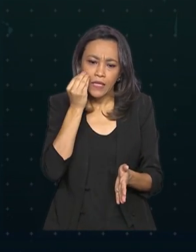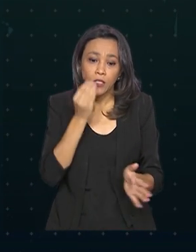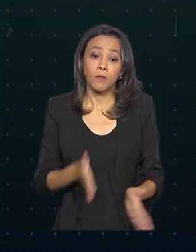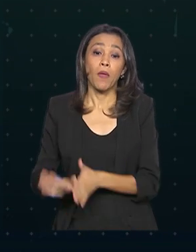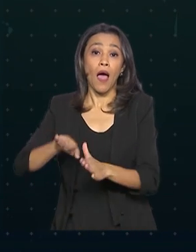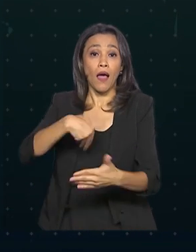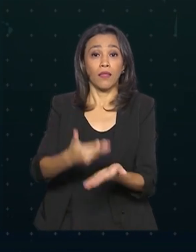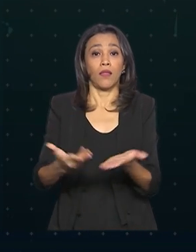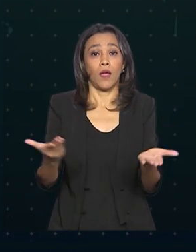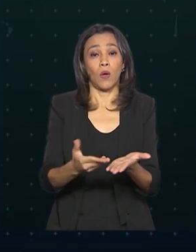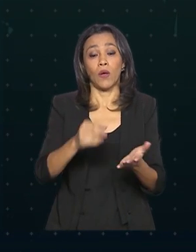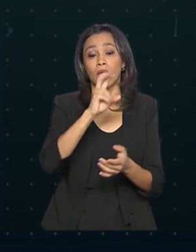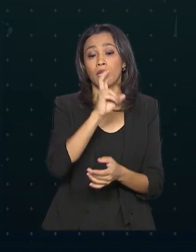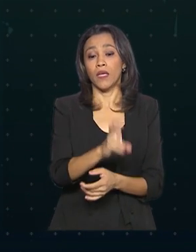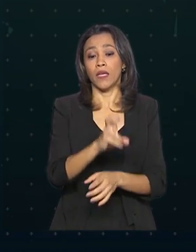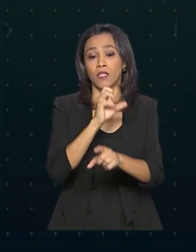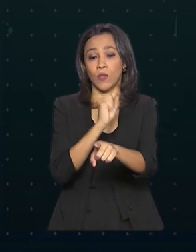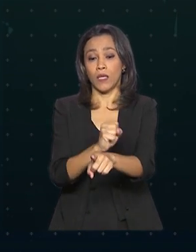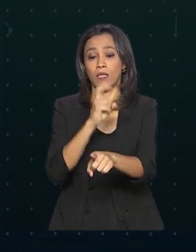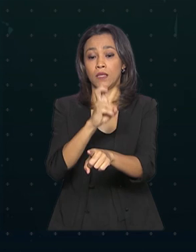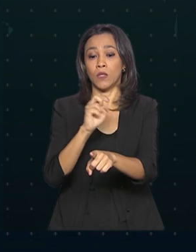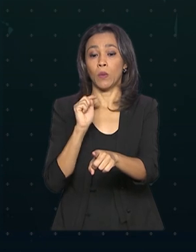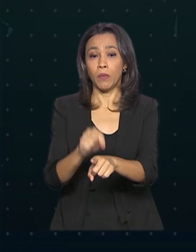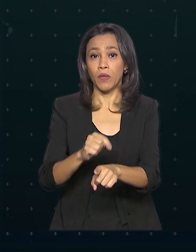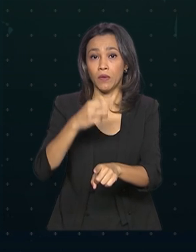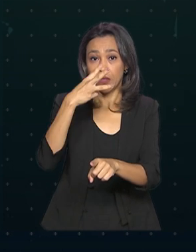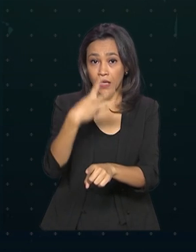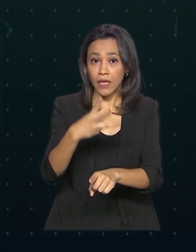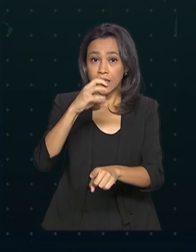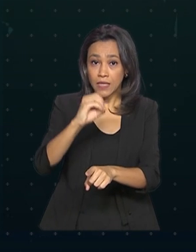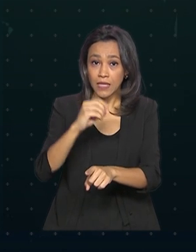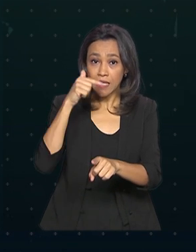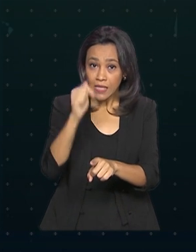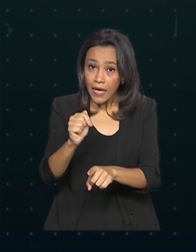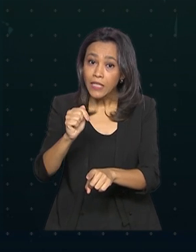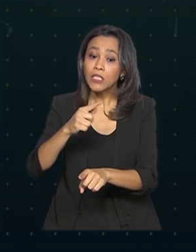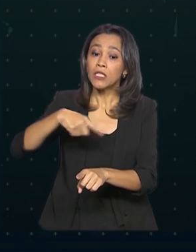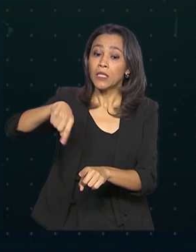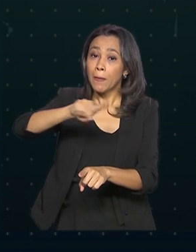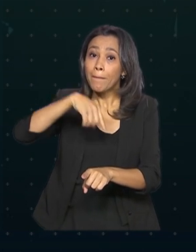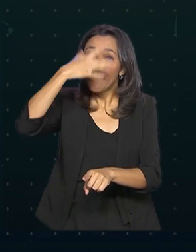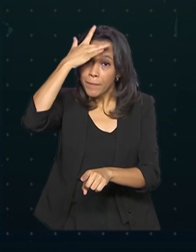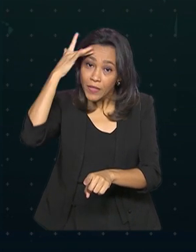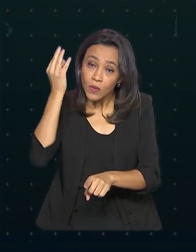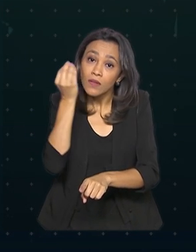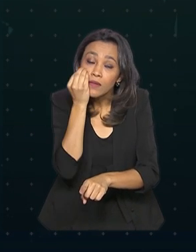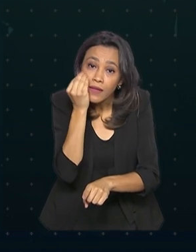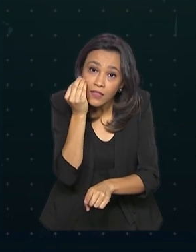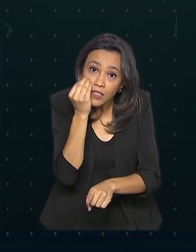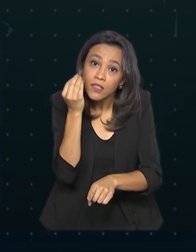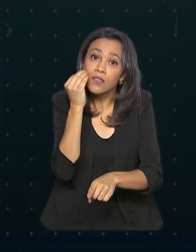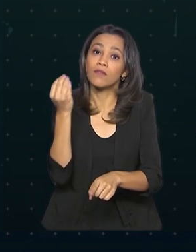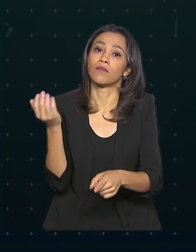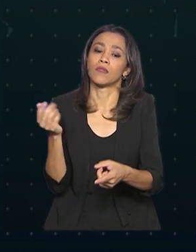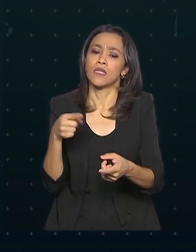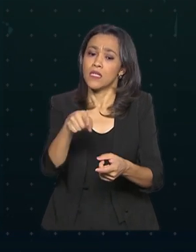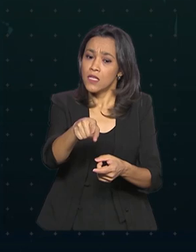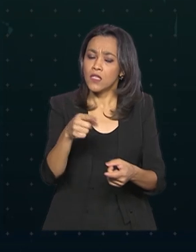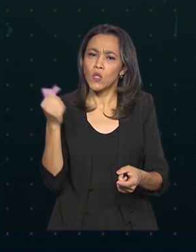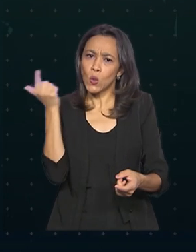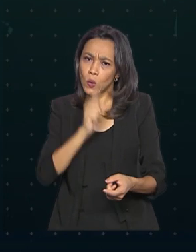585 mil 307 pessoas para a Covid-19. Isso permitiu